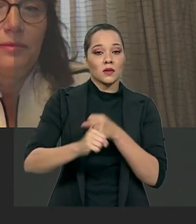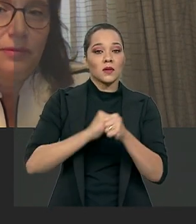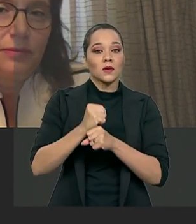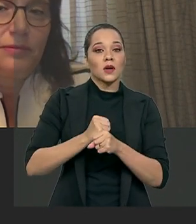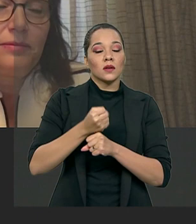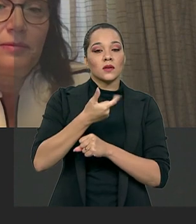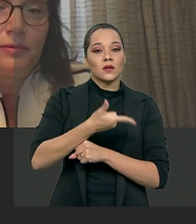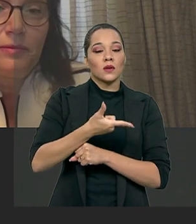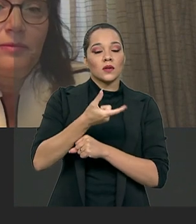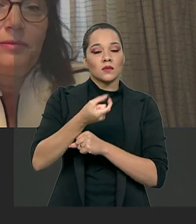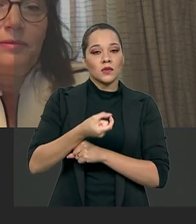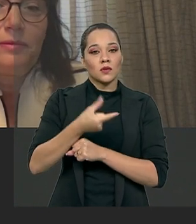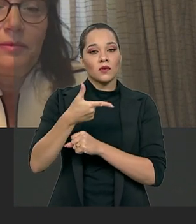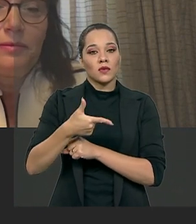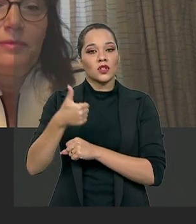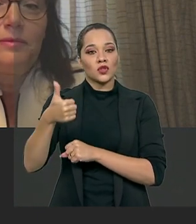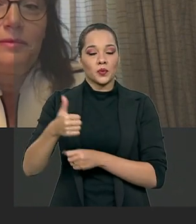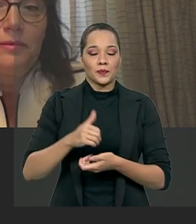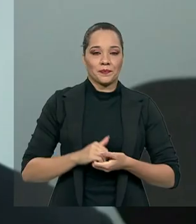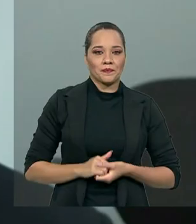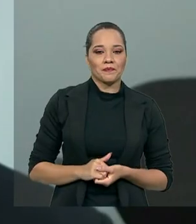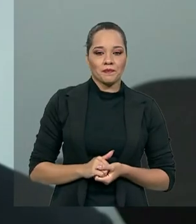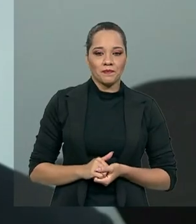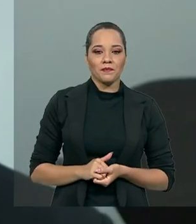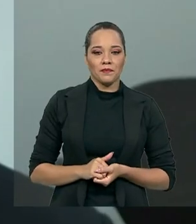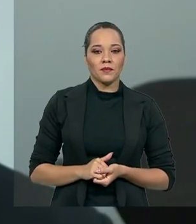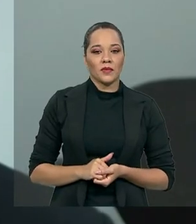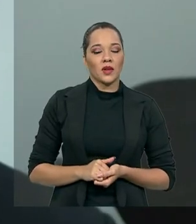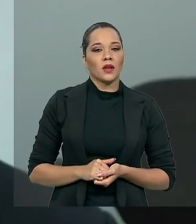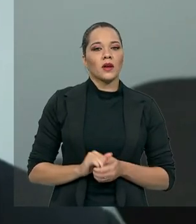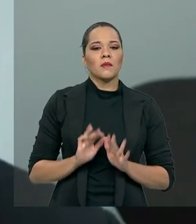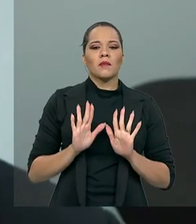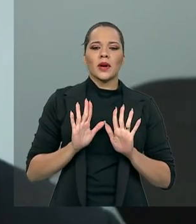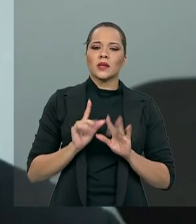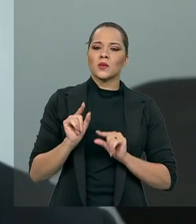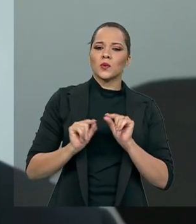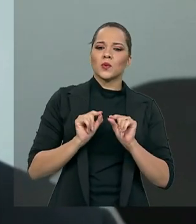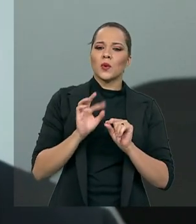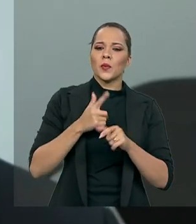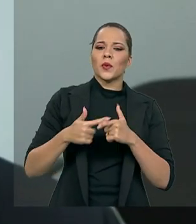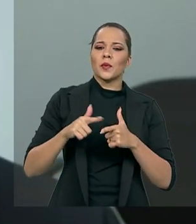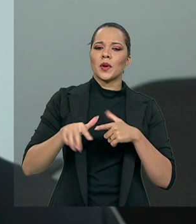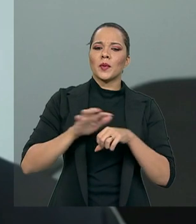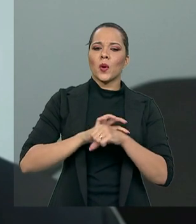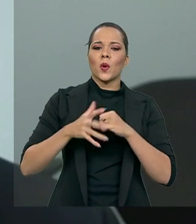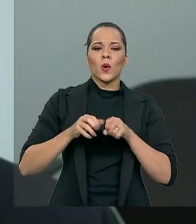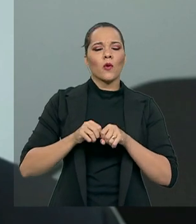2021. Mas, com relação à pandemia,